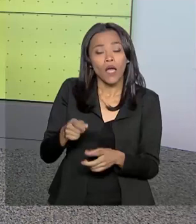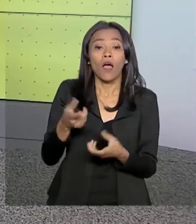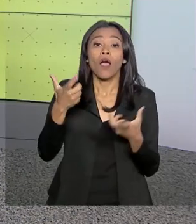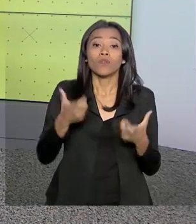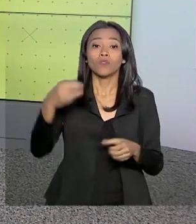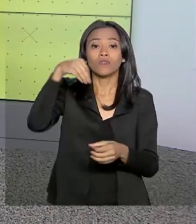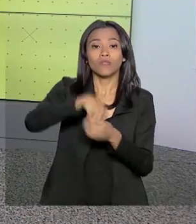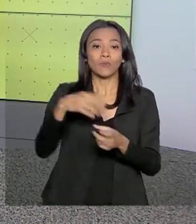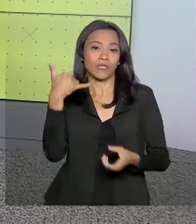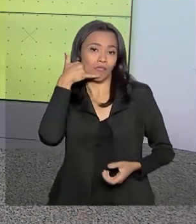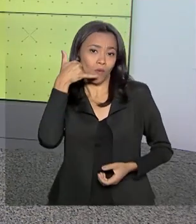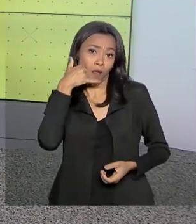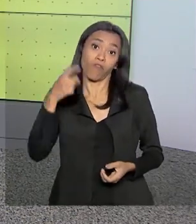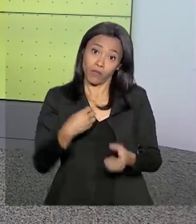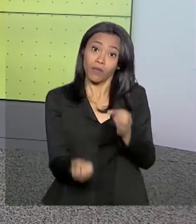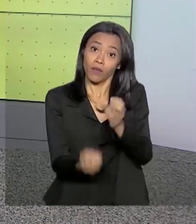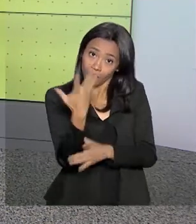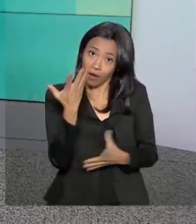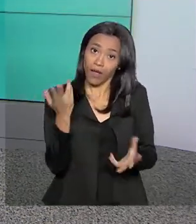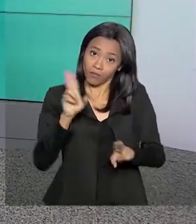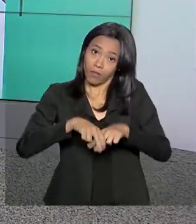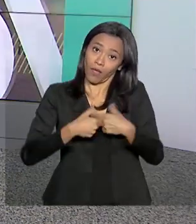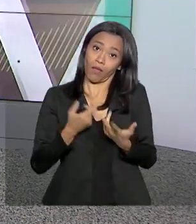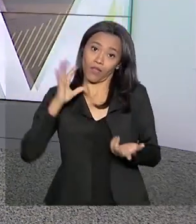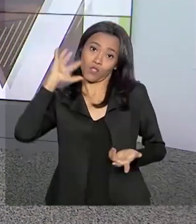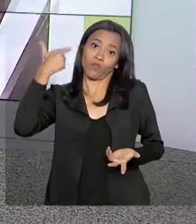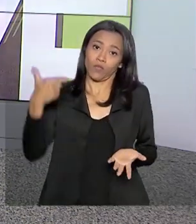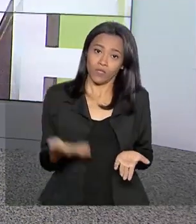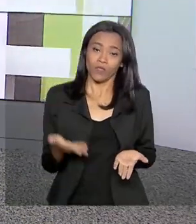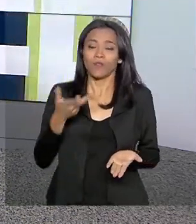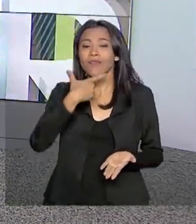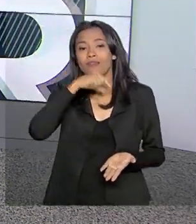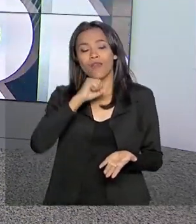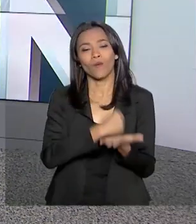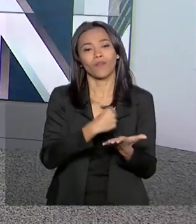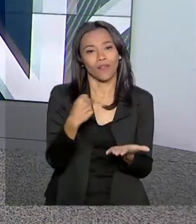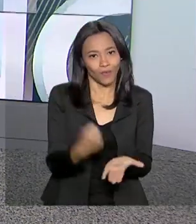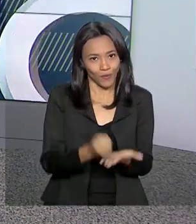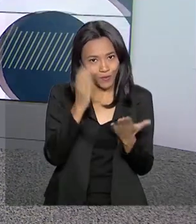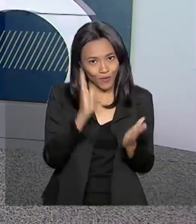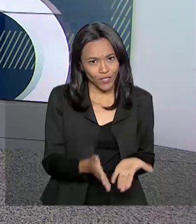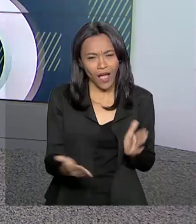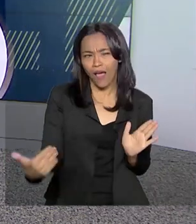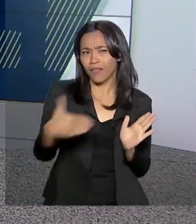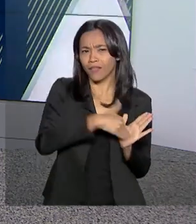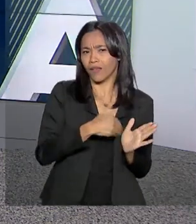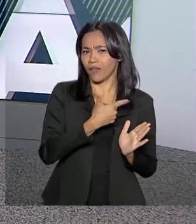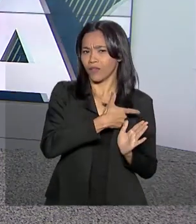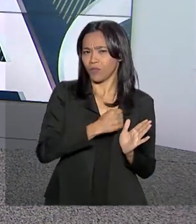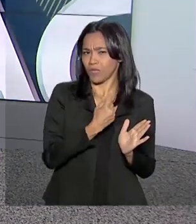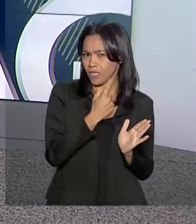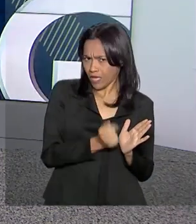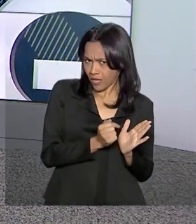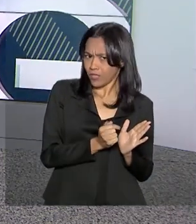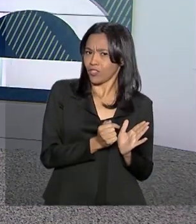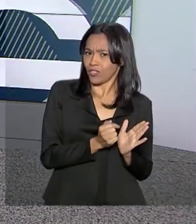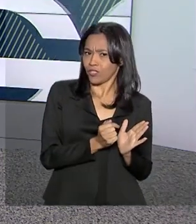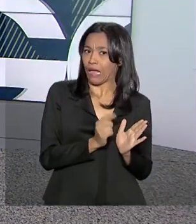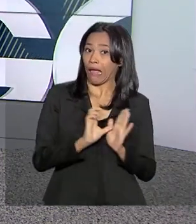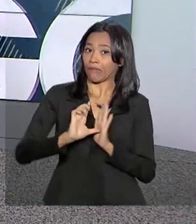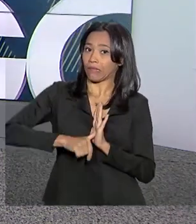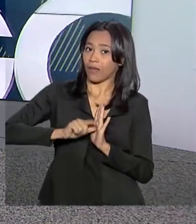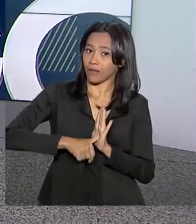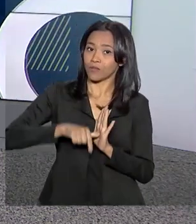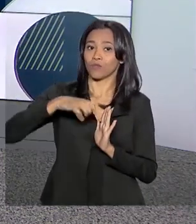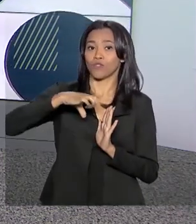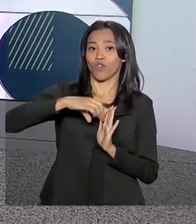no aplicativo para esse procedimento. A ferramenta vale para quem contratou o financiamento até 2017, está com atraso